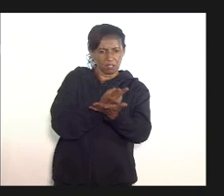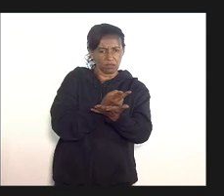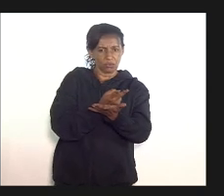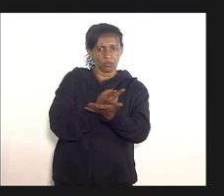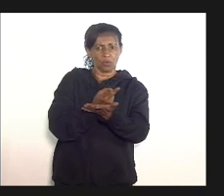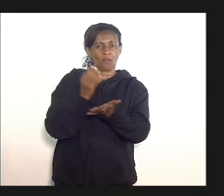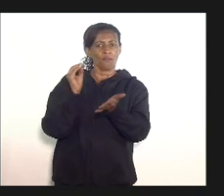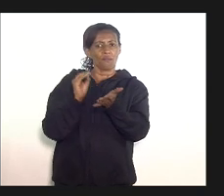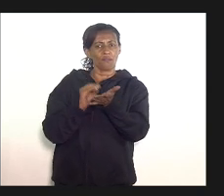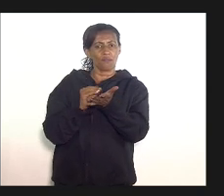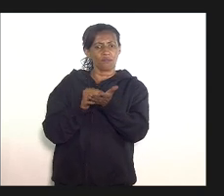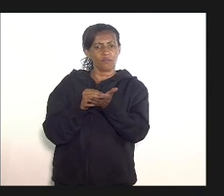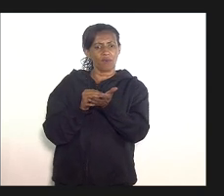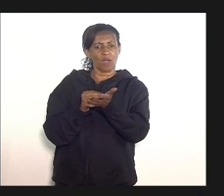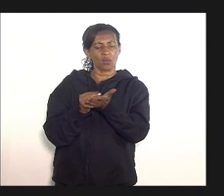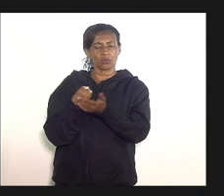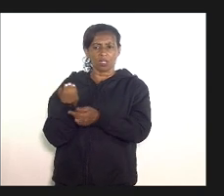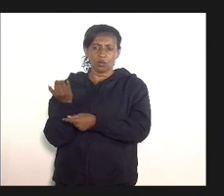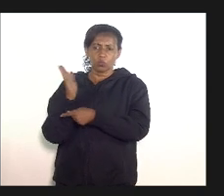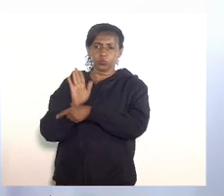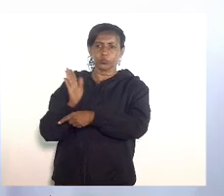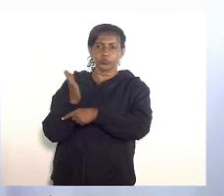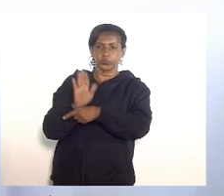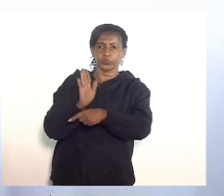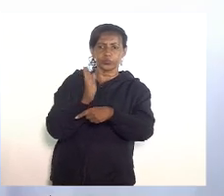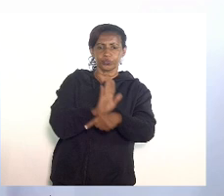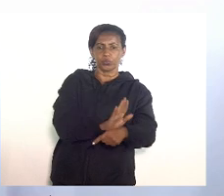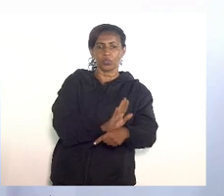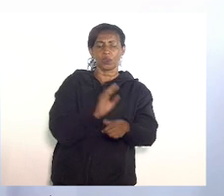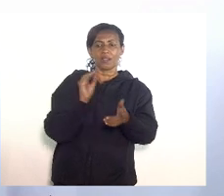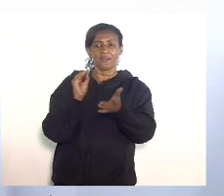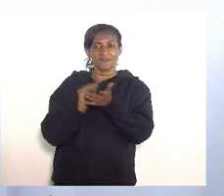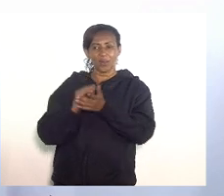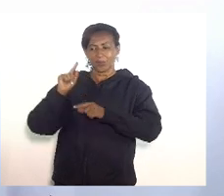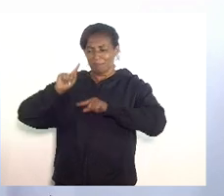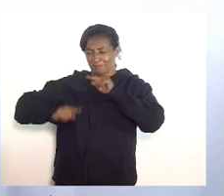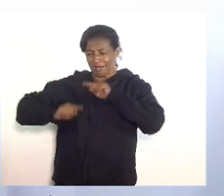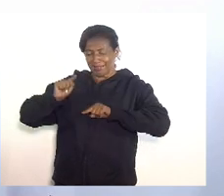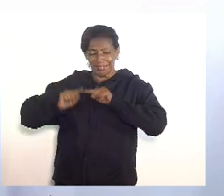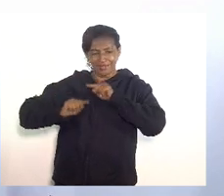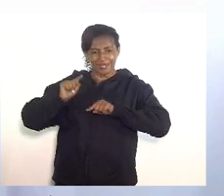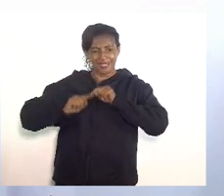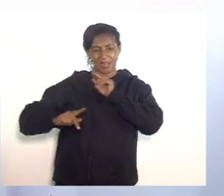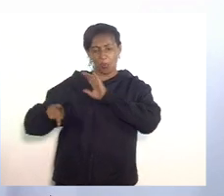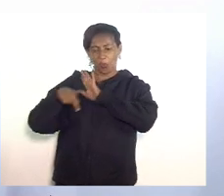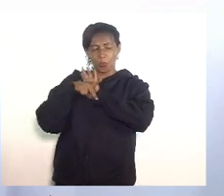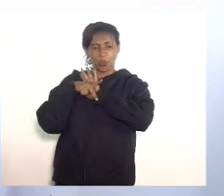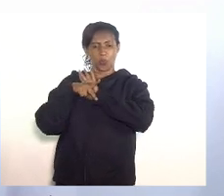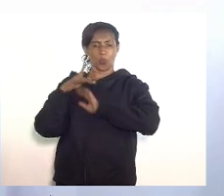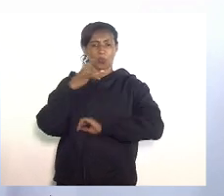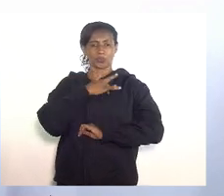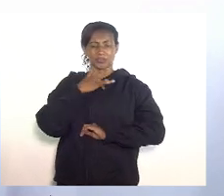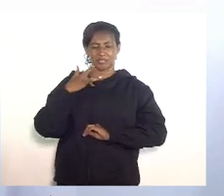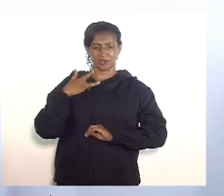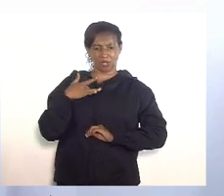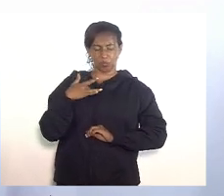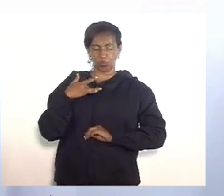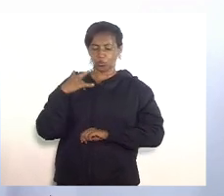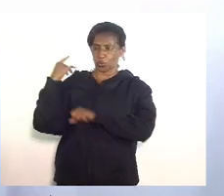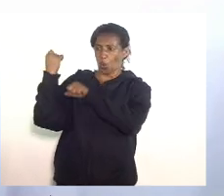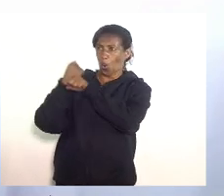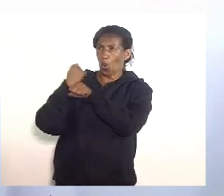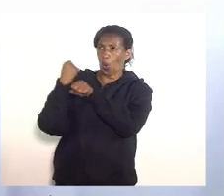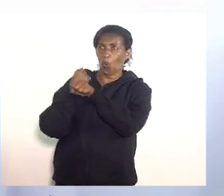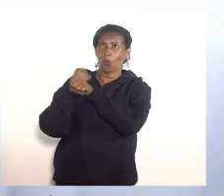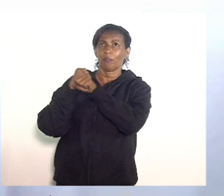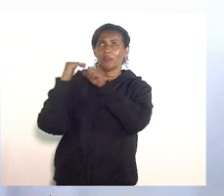de recursos humanos mas também pela falta de insumos e de equipamentos e de obras de infraestrutura